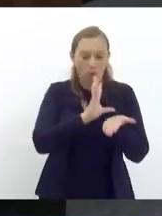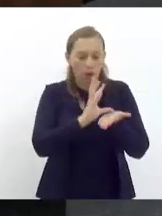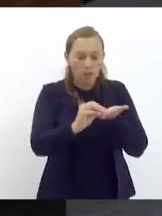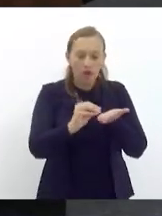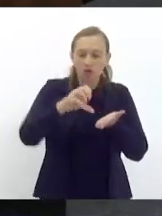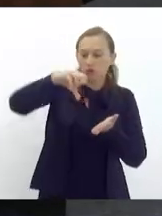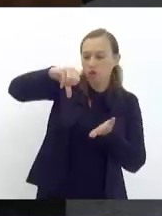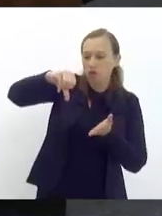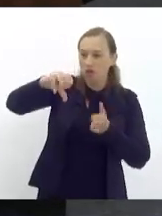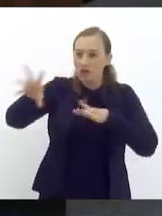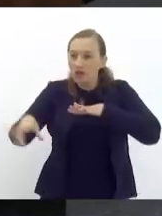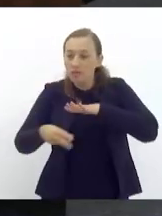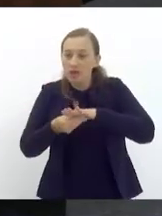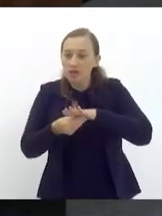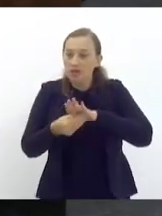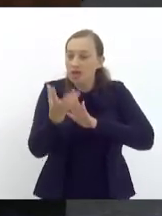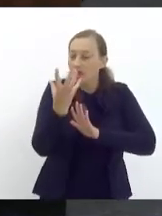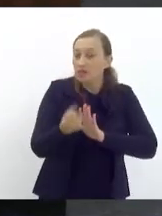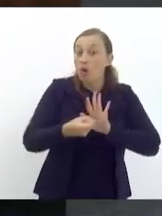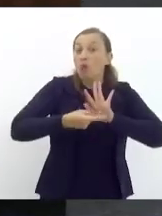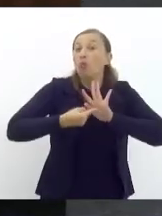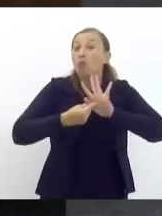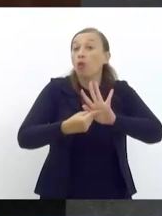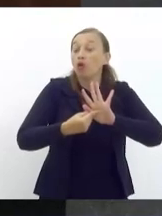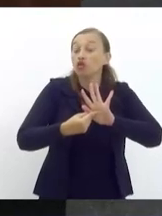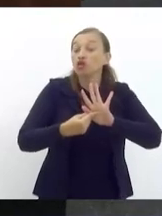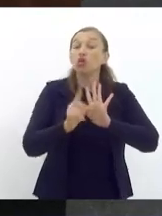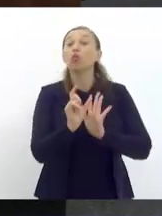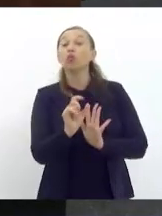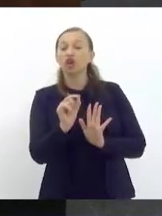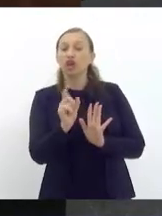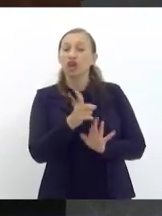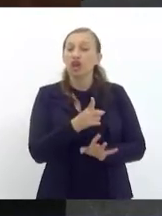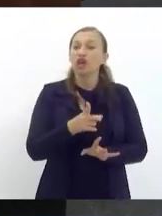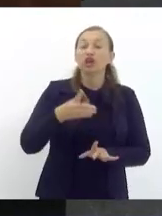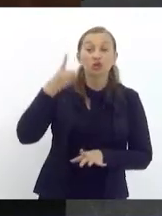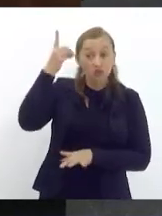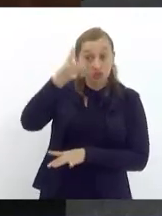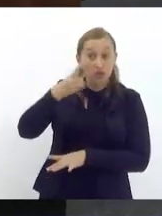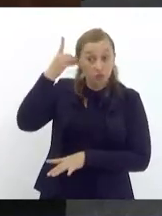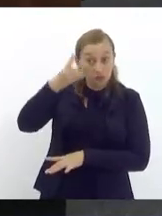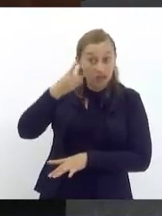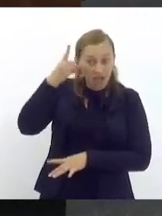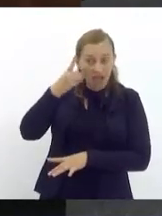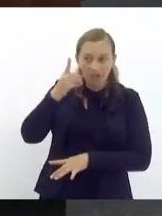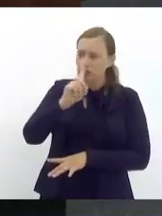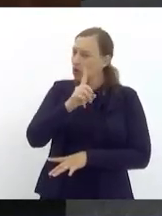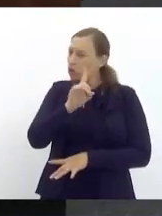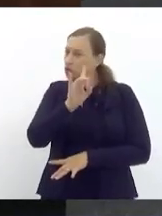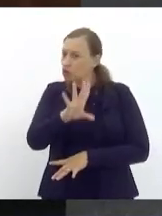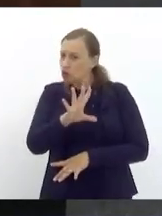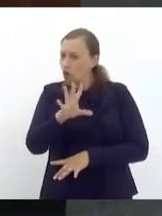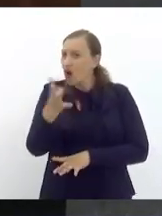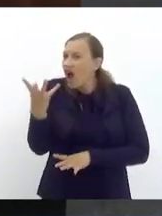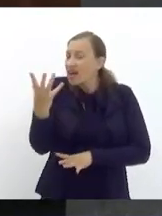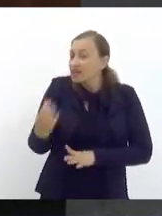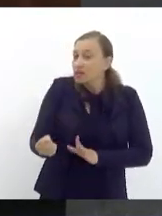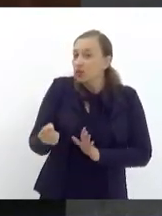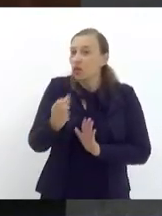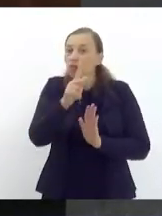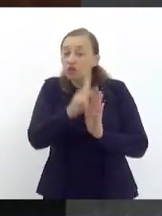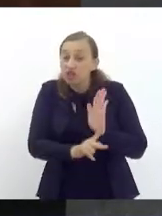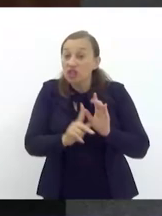emendas o que mostra que o parlamento fluminense não só aderiu ao projeto